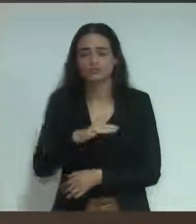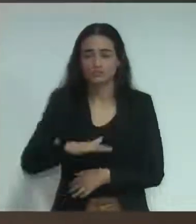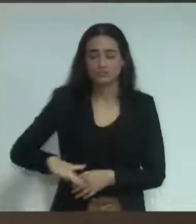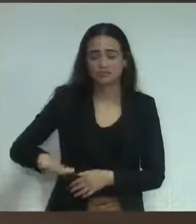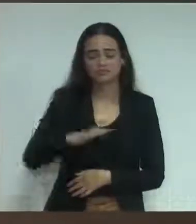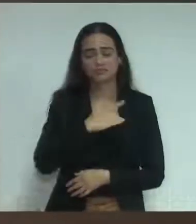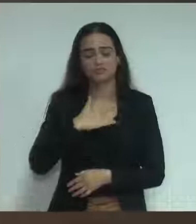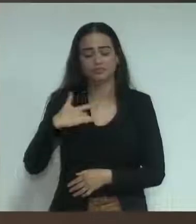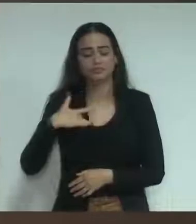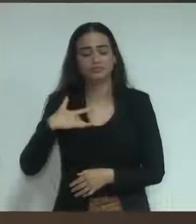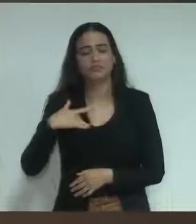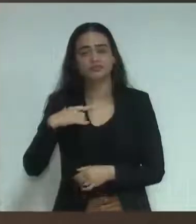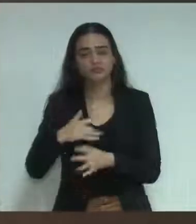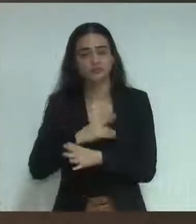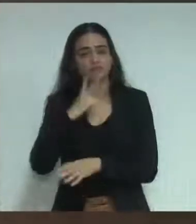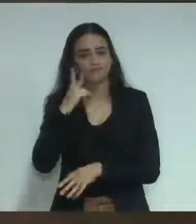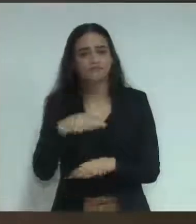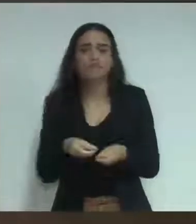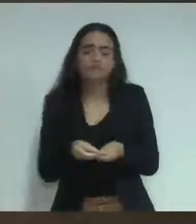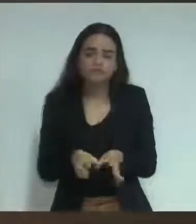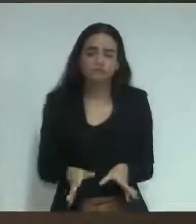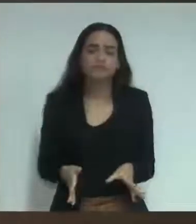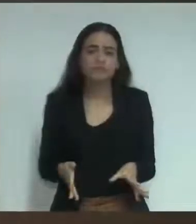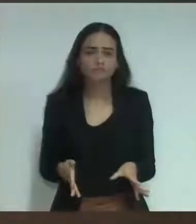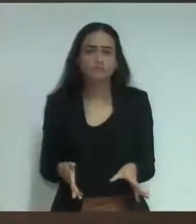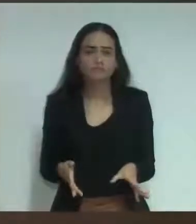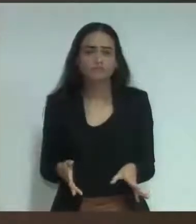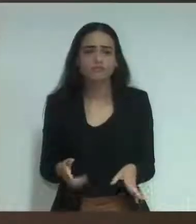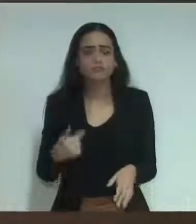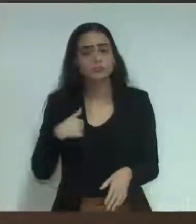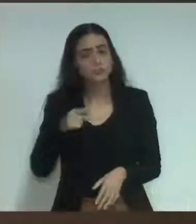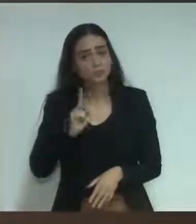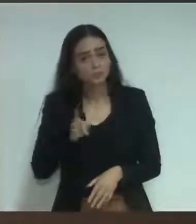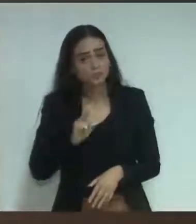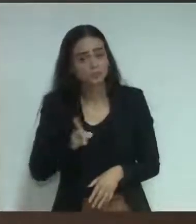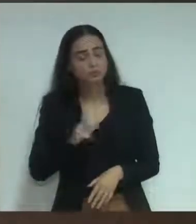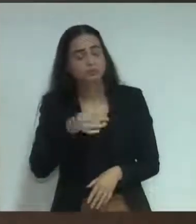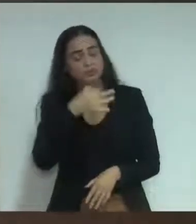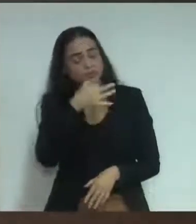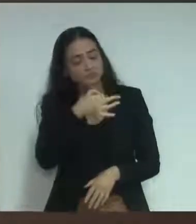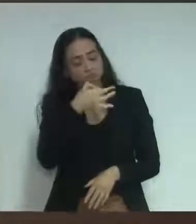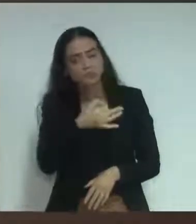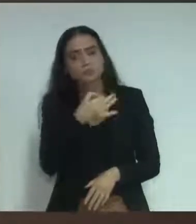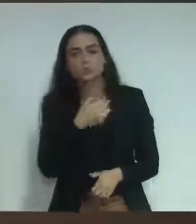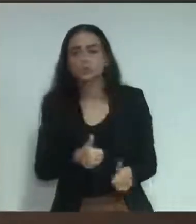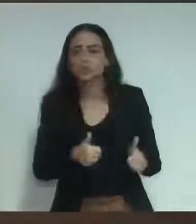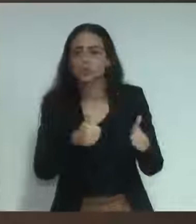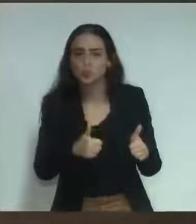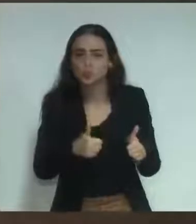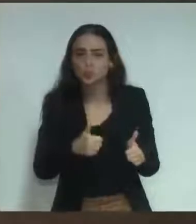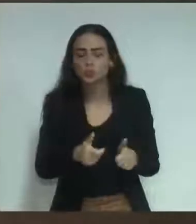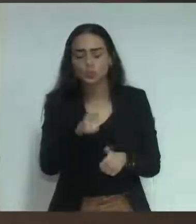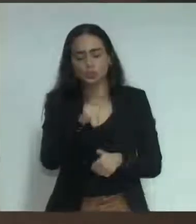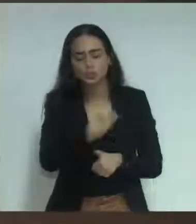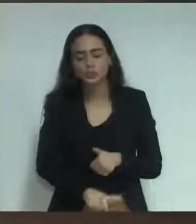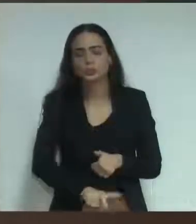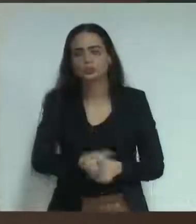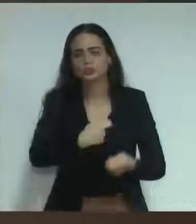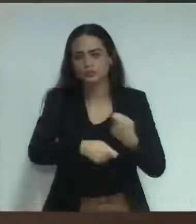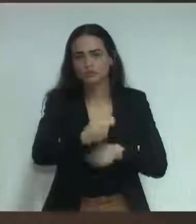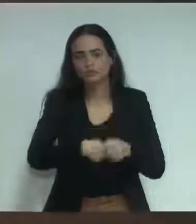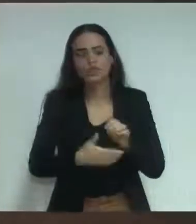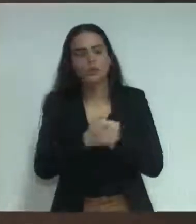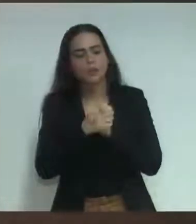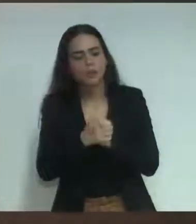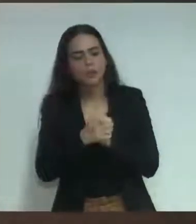para a cidade como um todo, e sempre elogiei a coragem do atual governo de fazer esse trabalho de